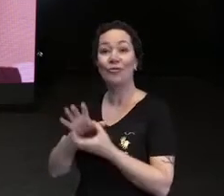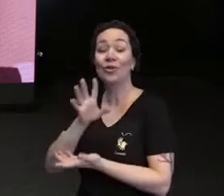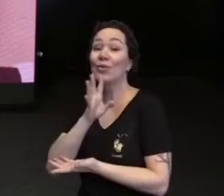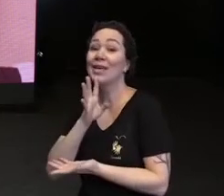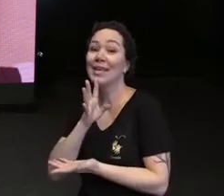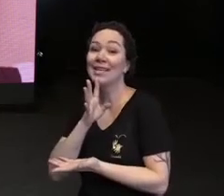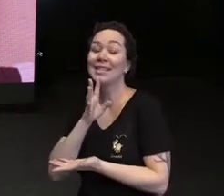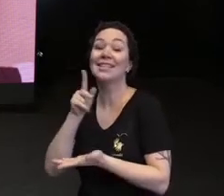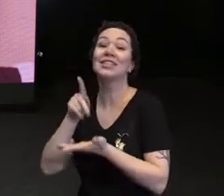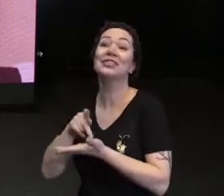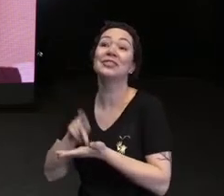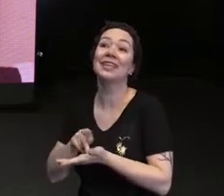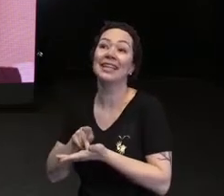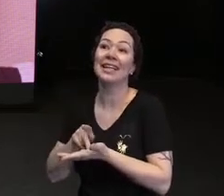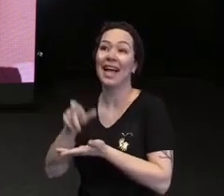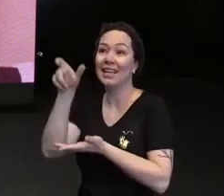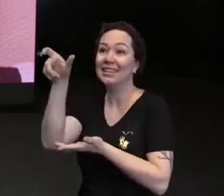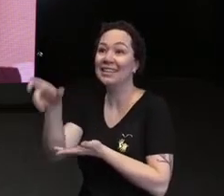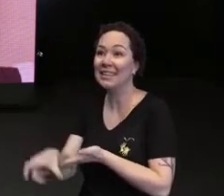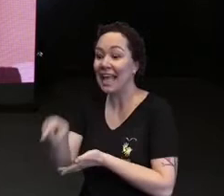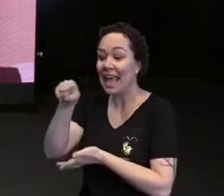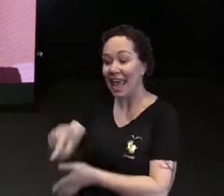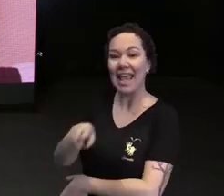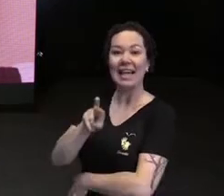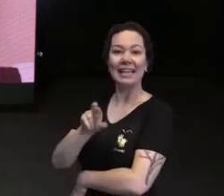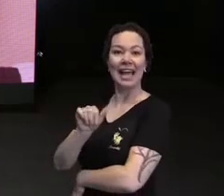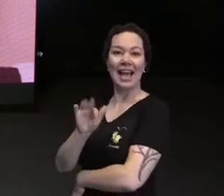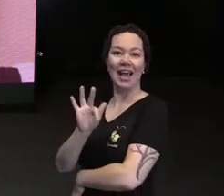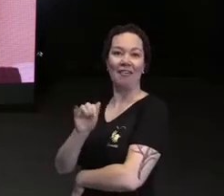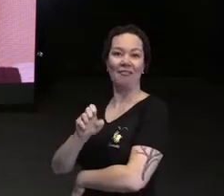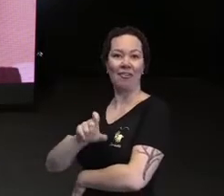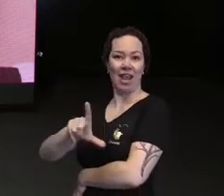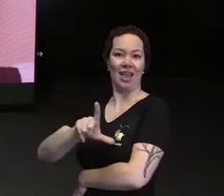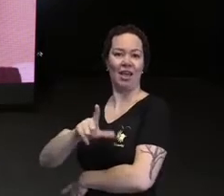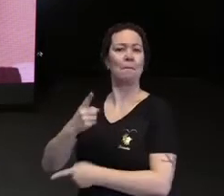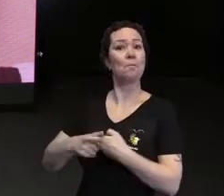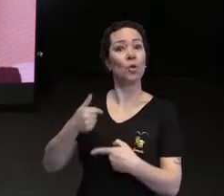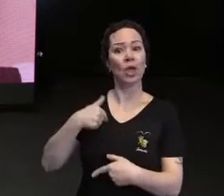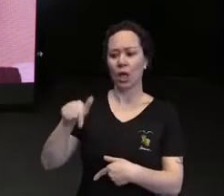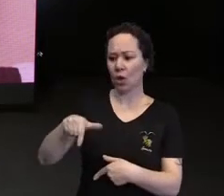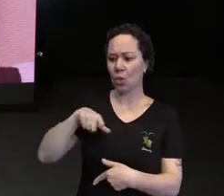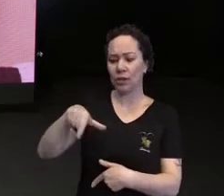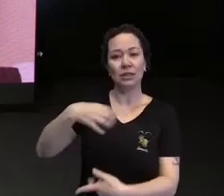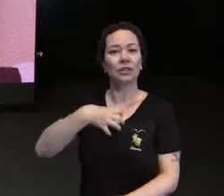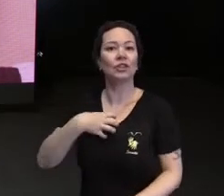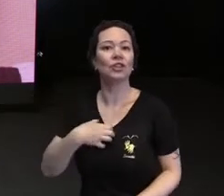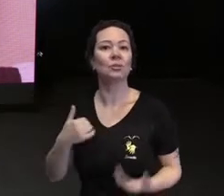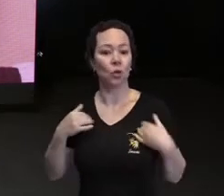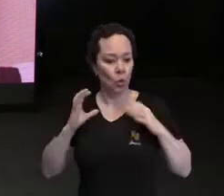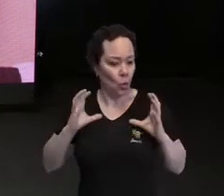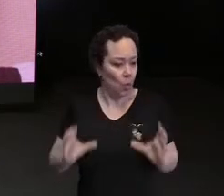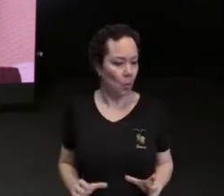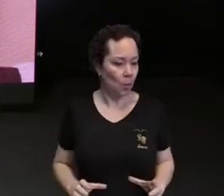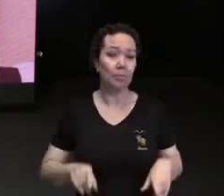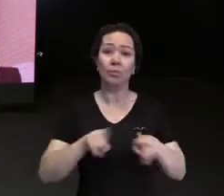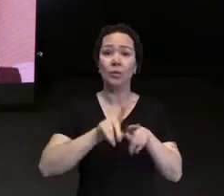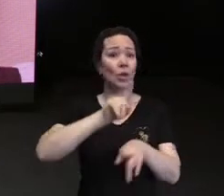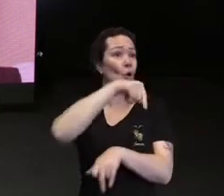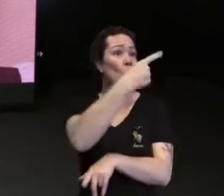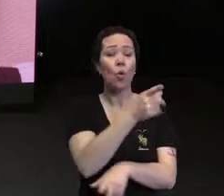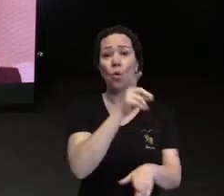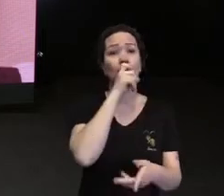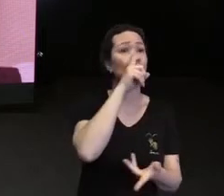efetivamente quem era o Rafael. E por que será que eu tive esse comportamento e talvez tantos outros pais